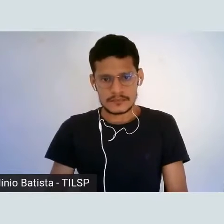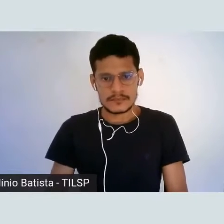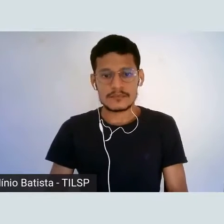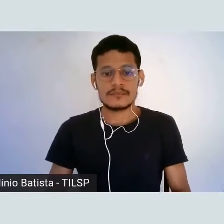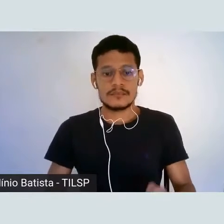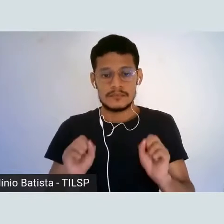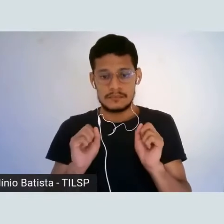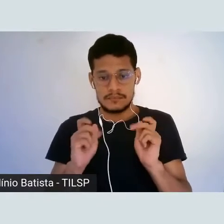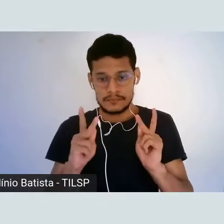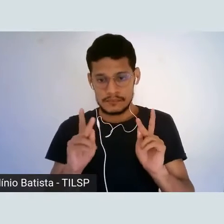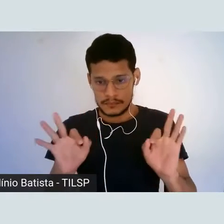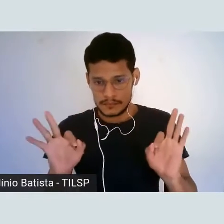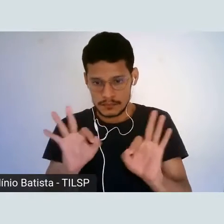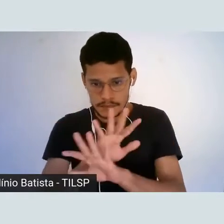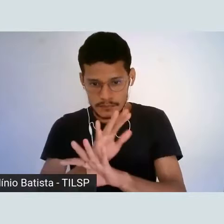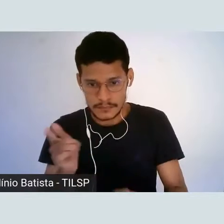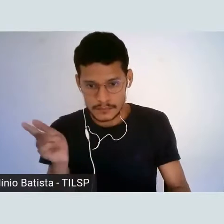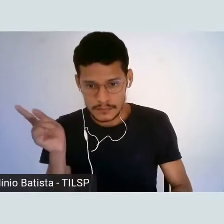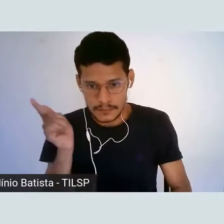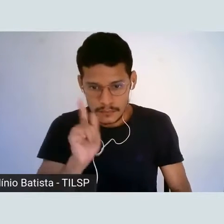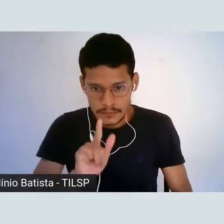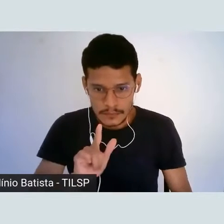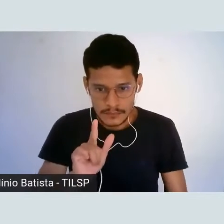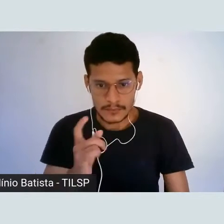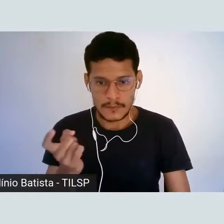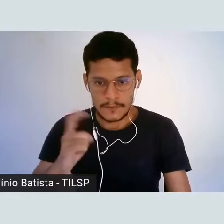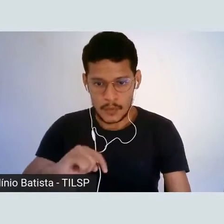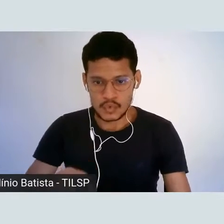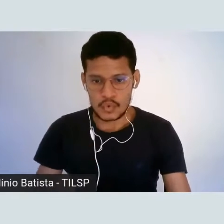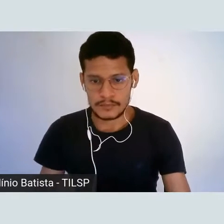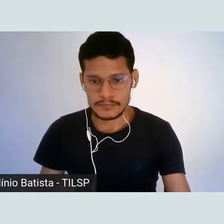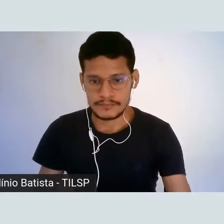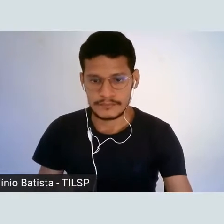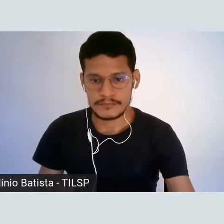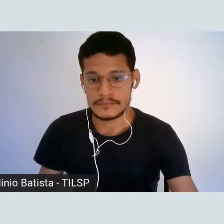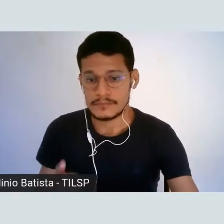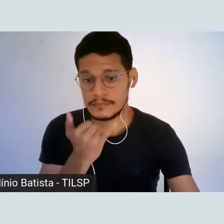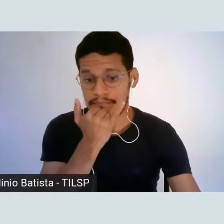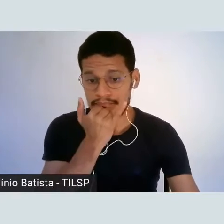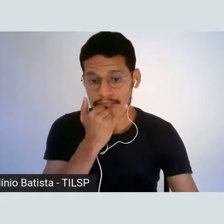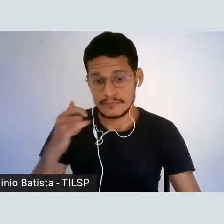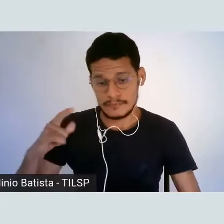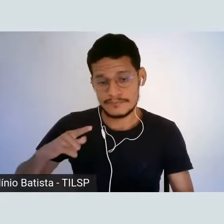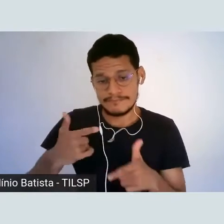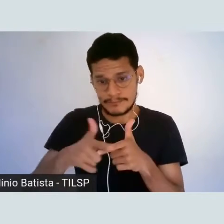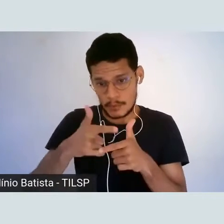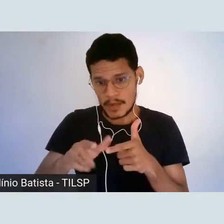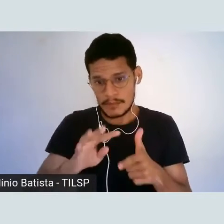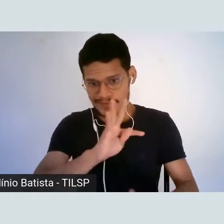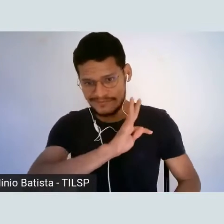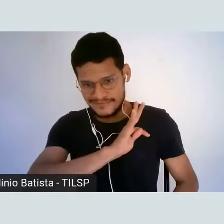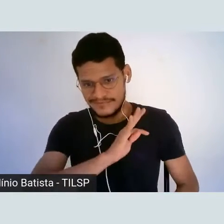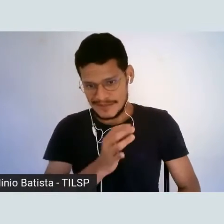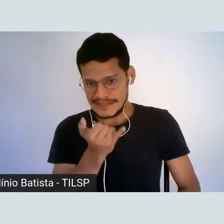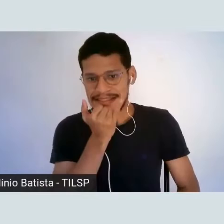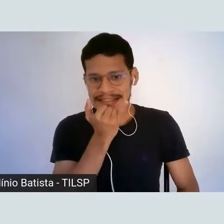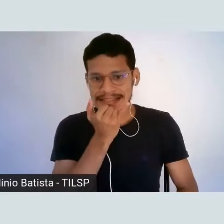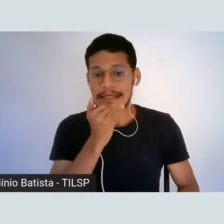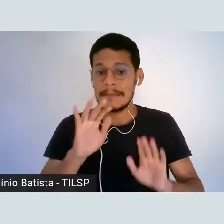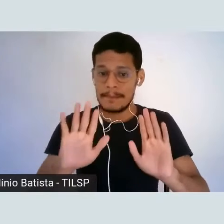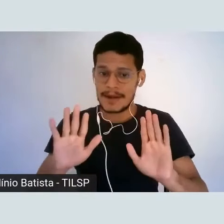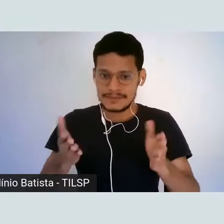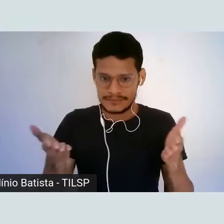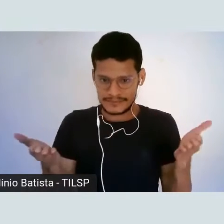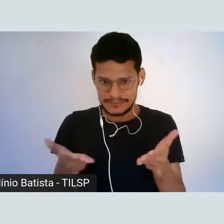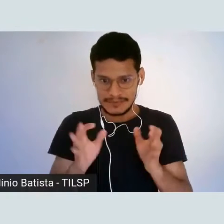Pronto. Então, gente, a gente teve nossos problemas técnicos aqui. Mas, tá tudo certo. Vamos voltar,